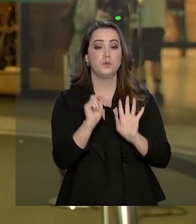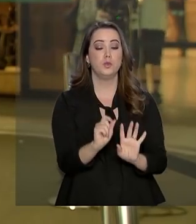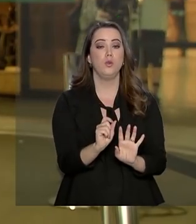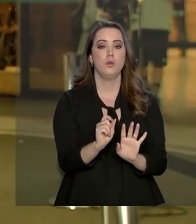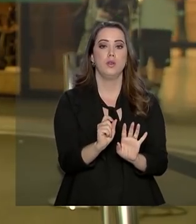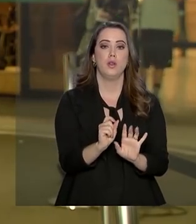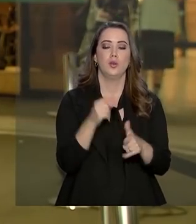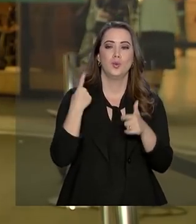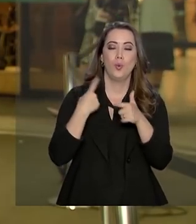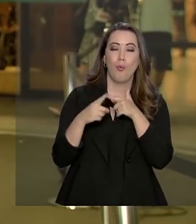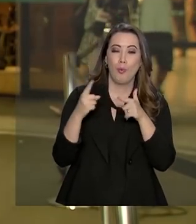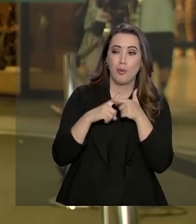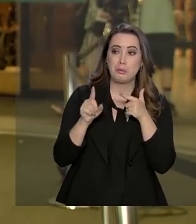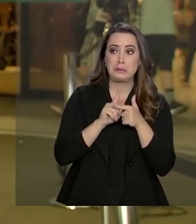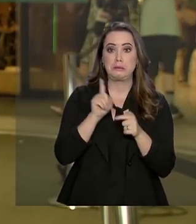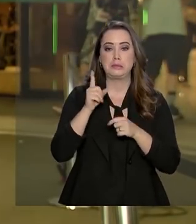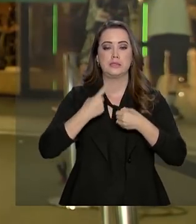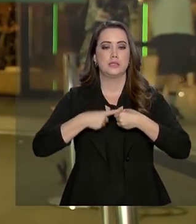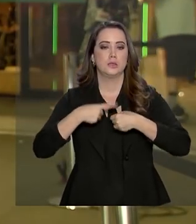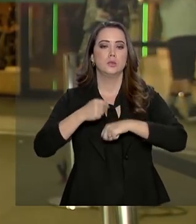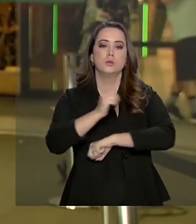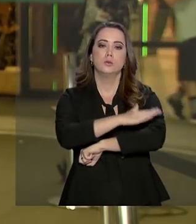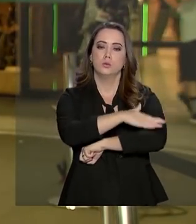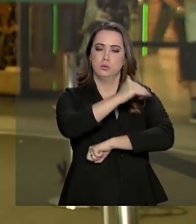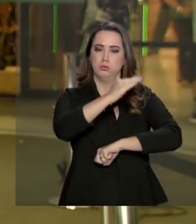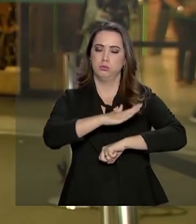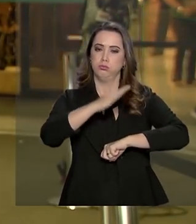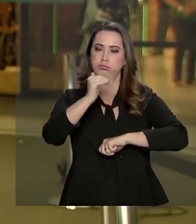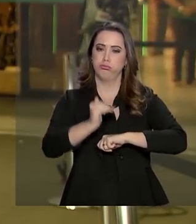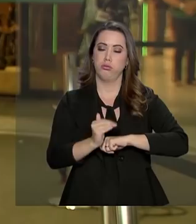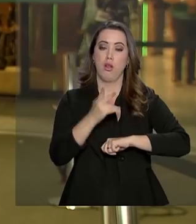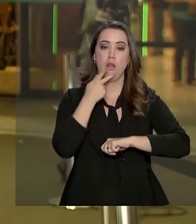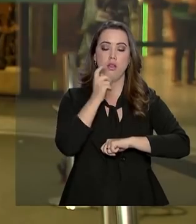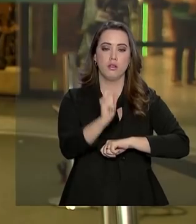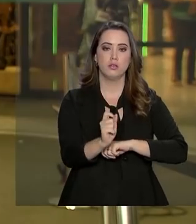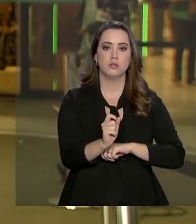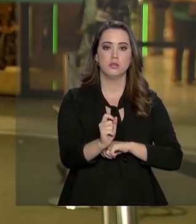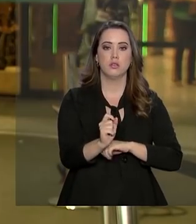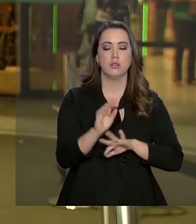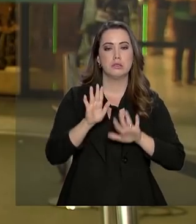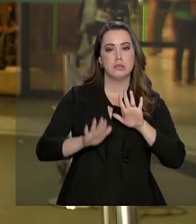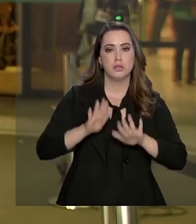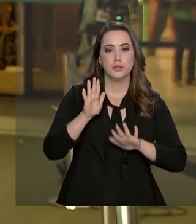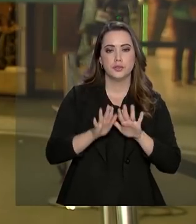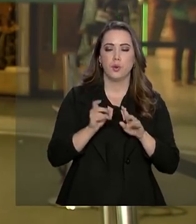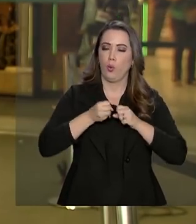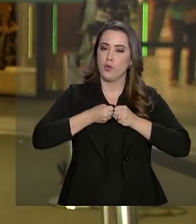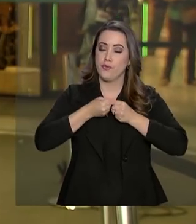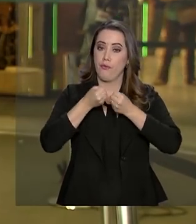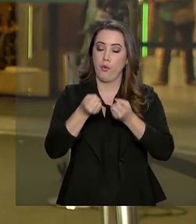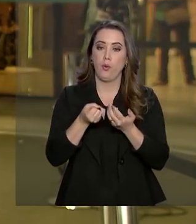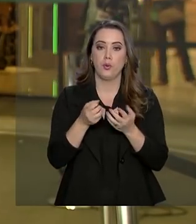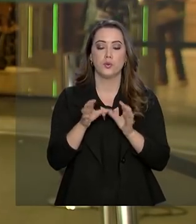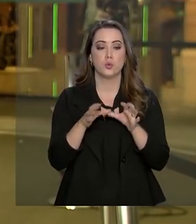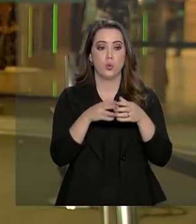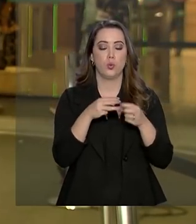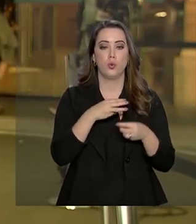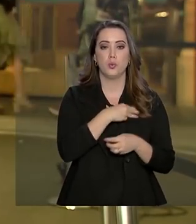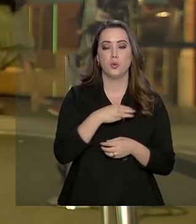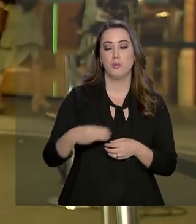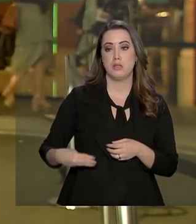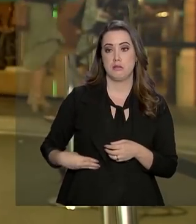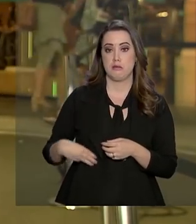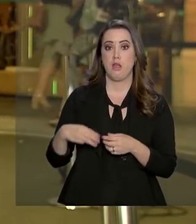justamente a situação de Brumadinho. E ele disse que alguns empenhos por parte do Ministério da